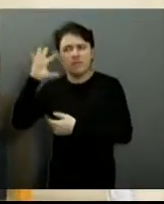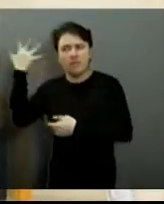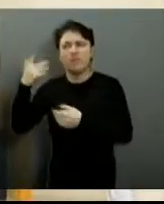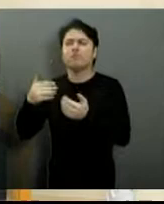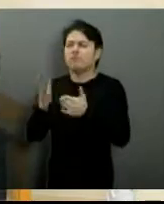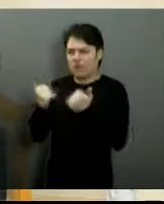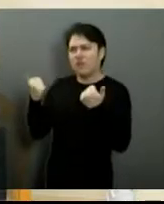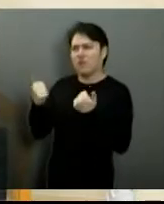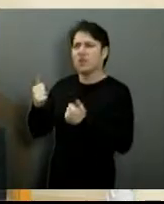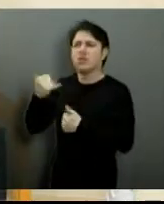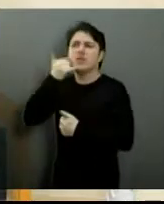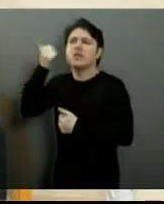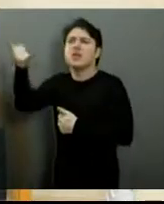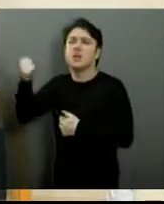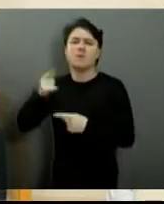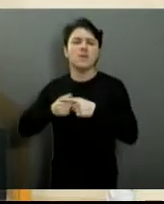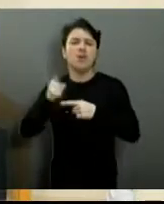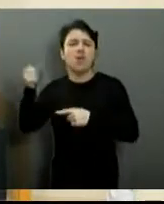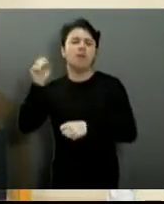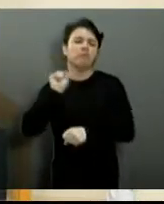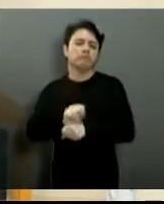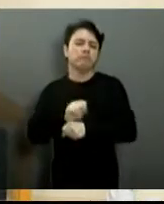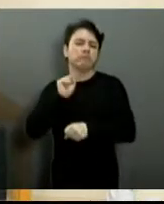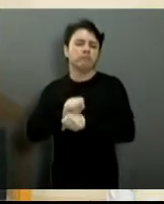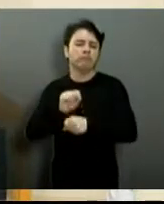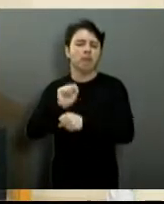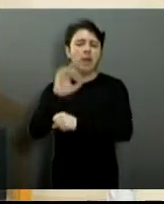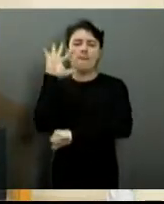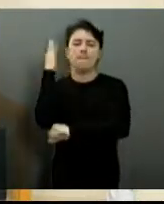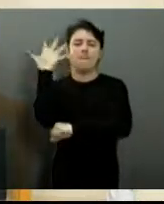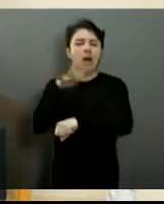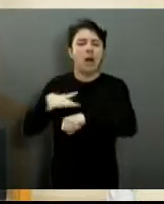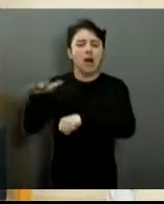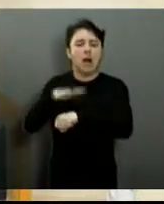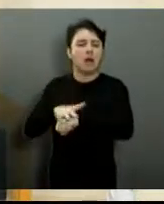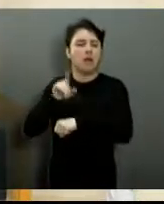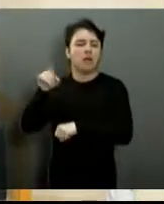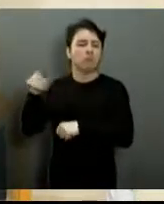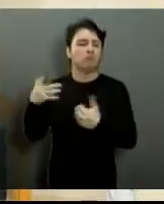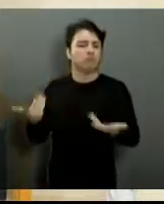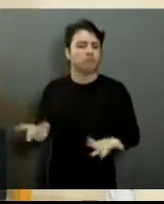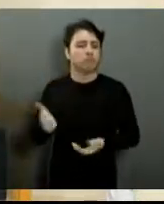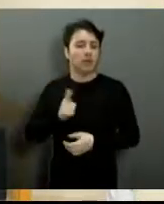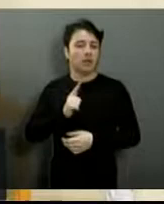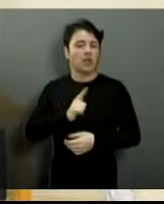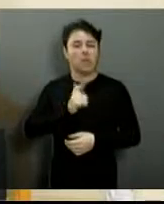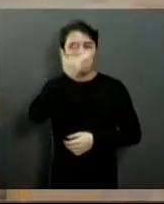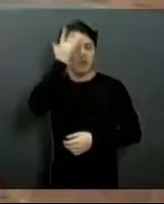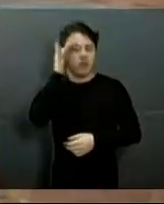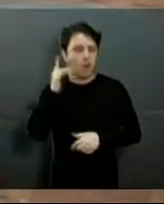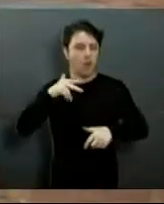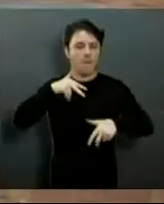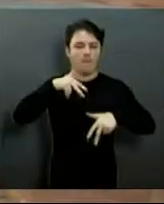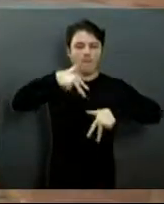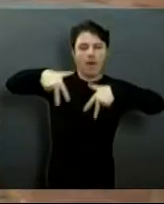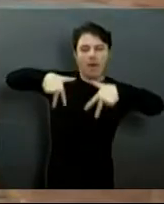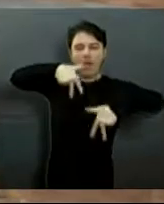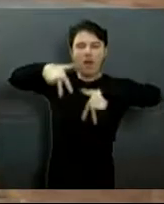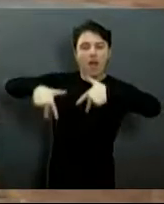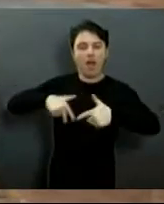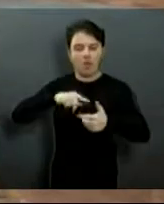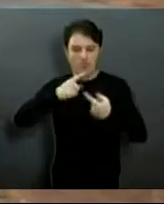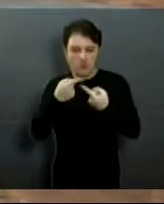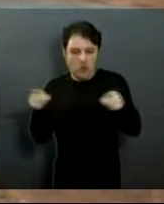Liga para mim, por favor. Porque aí, o que acontece na Praça Escalama André Sobrinho? Aí os b-boys e as b-girls, o pessoal que faz o break ali